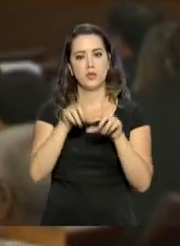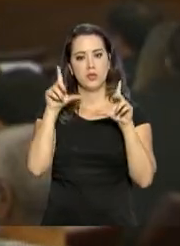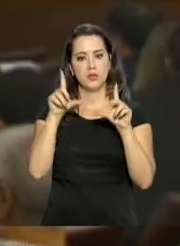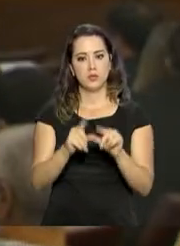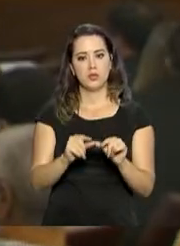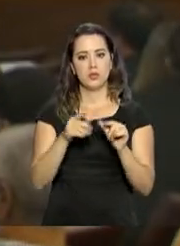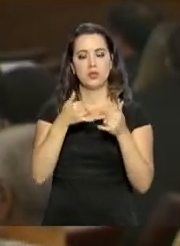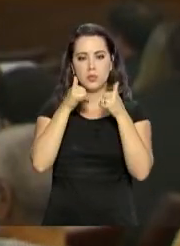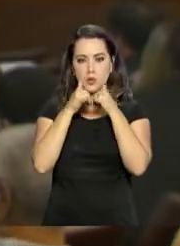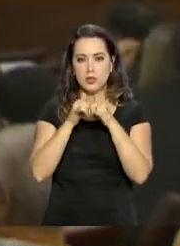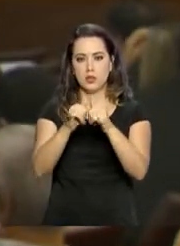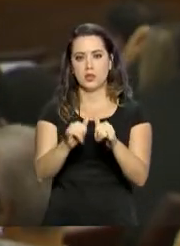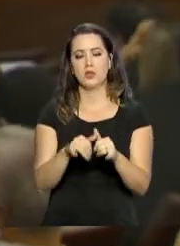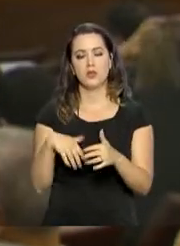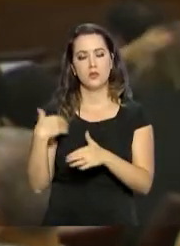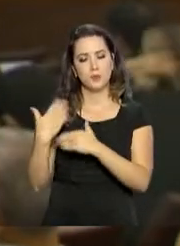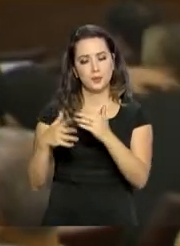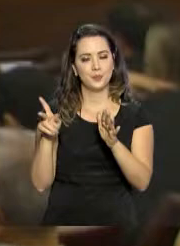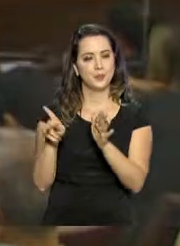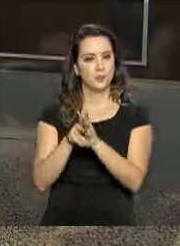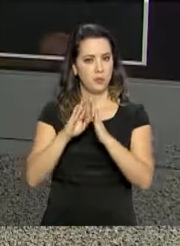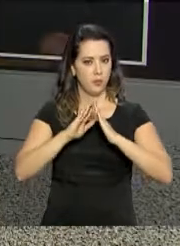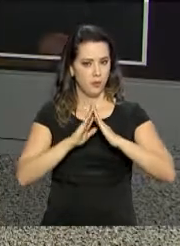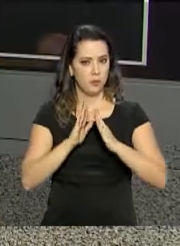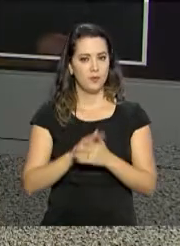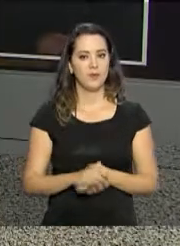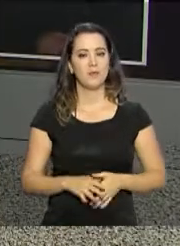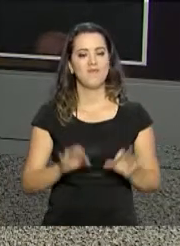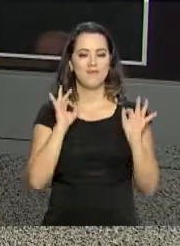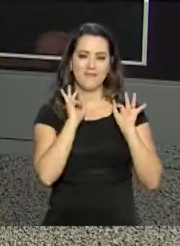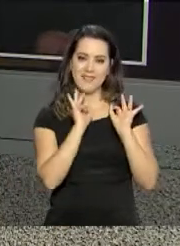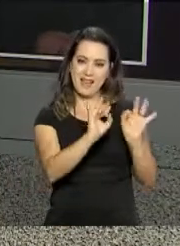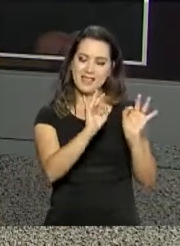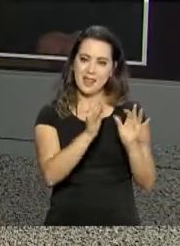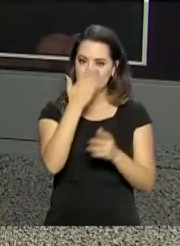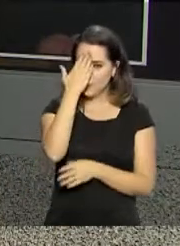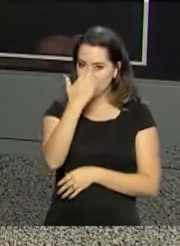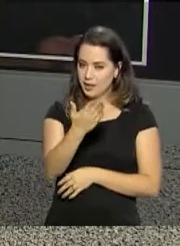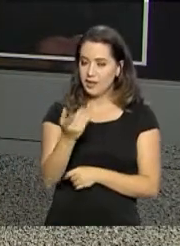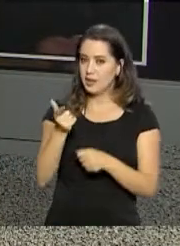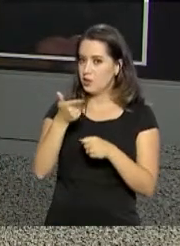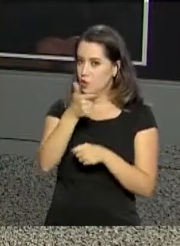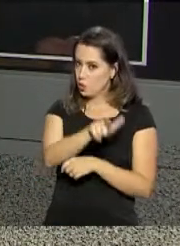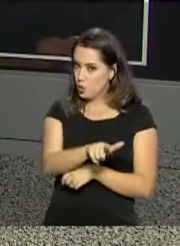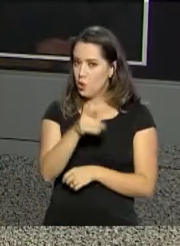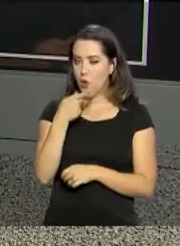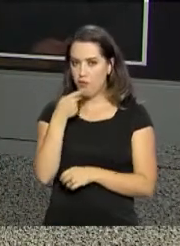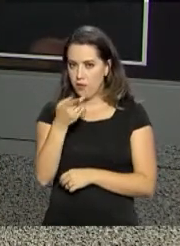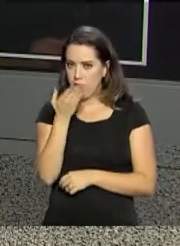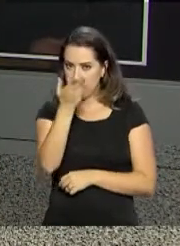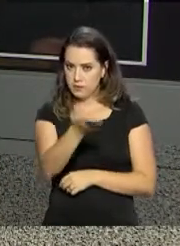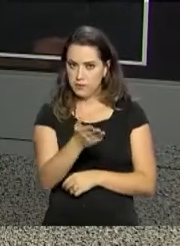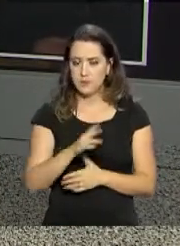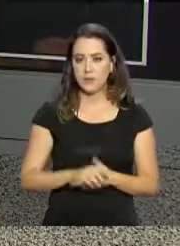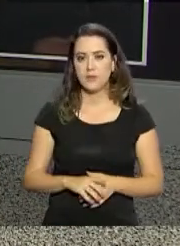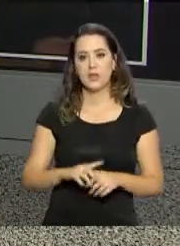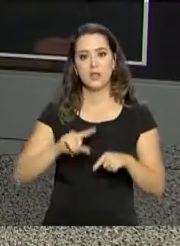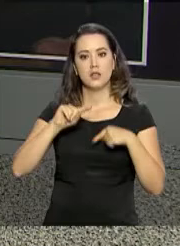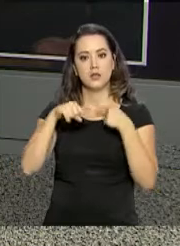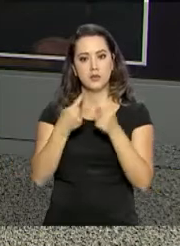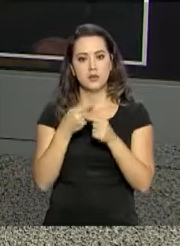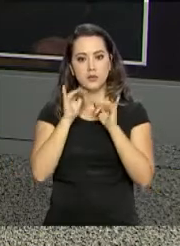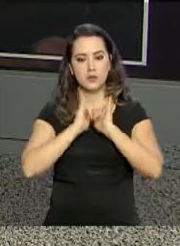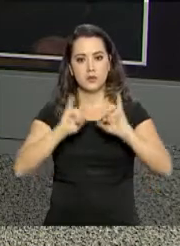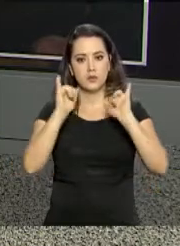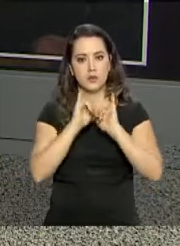com a conta de luz tradicional. Roberto. Ótimo, Luana. Obrigado por enquanto. A gente volta a falar daqui a pouco. E logo depois